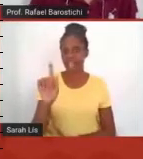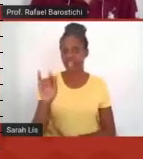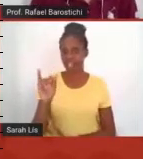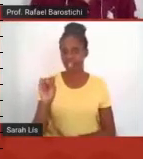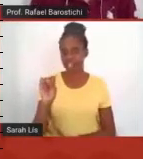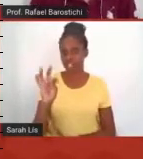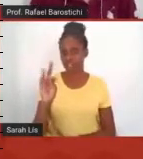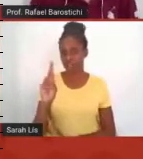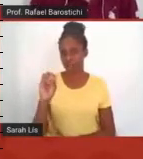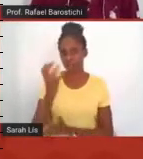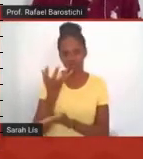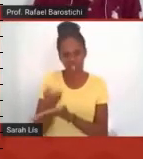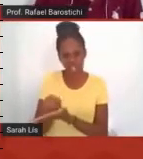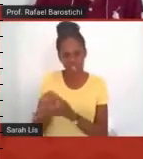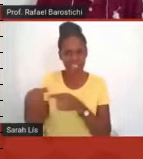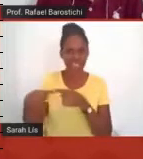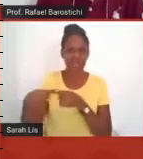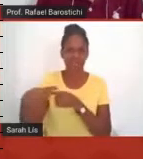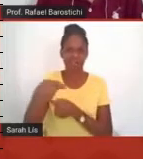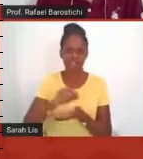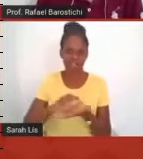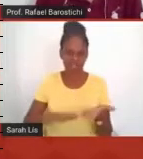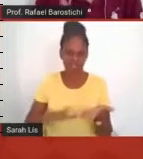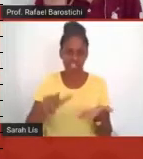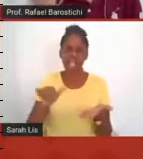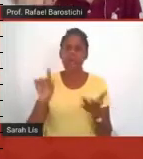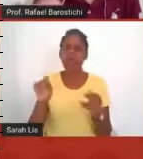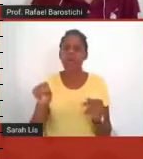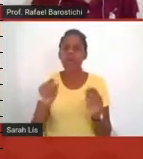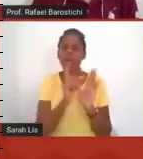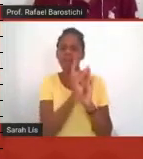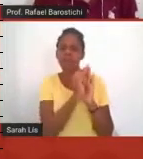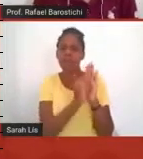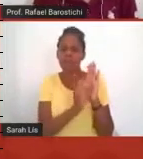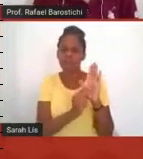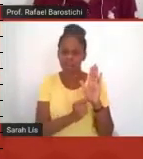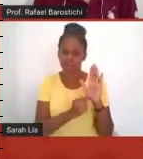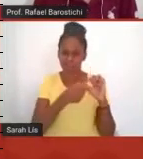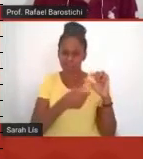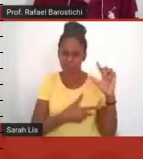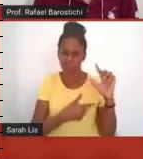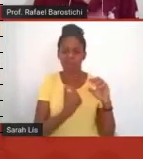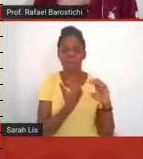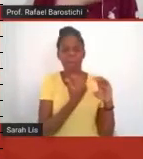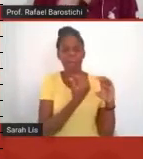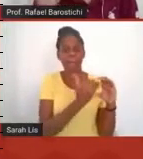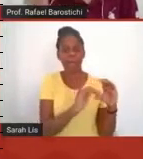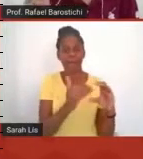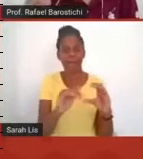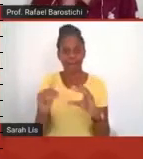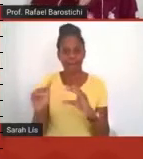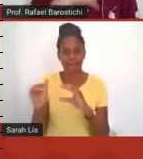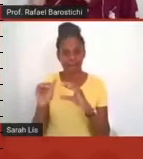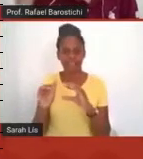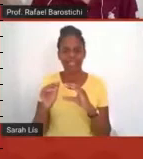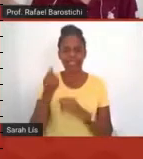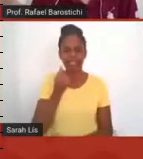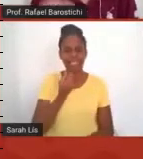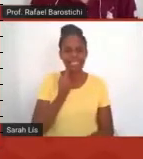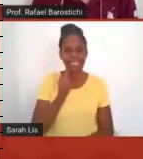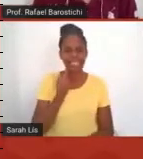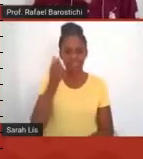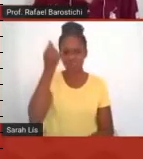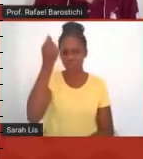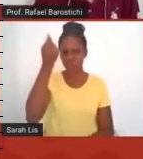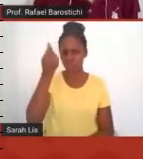formulários do Google que nós enviávamos para os alunos toda sexta-feira e eles